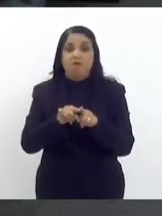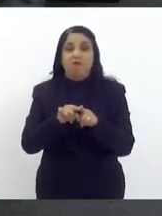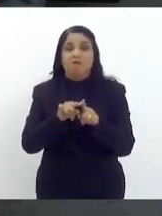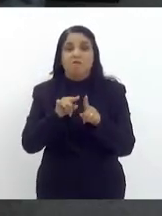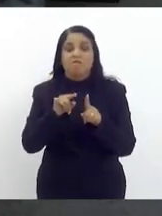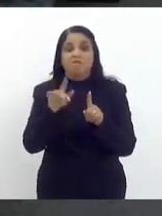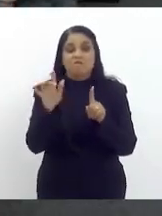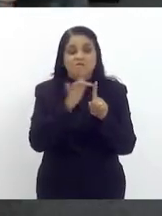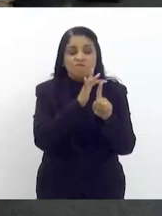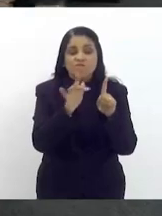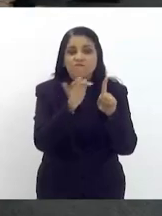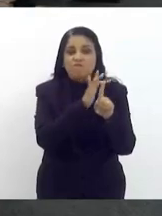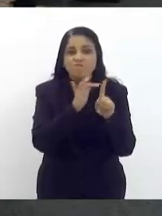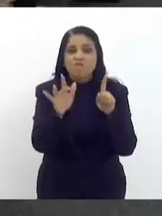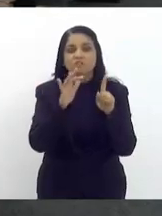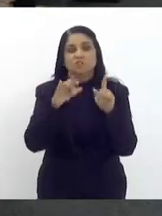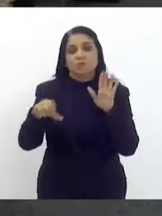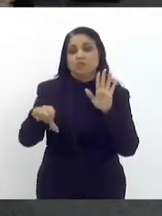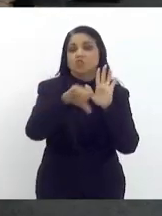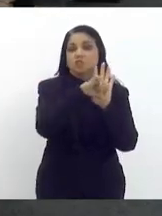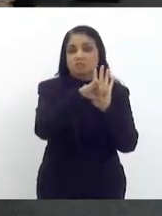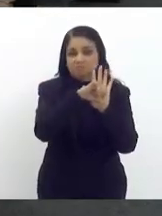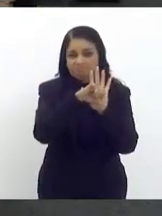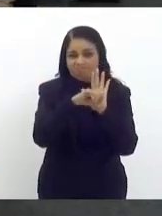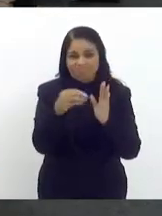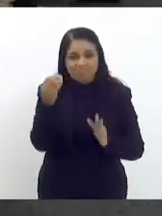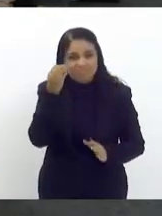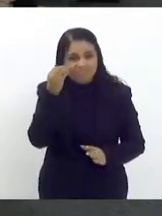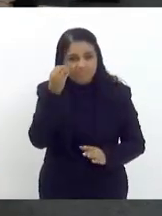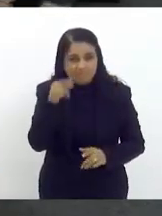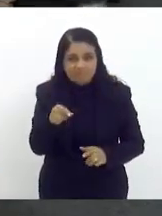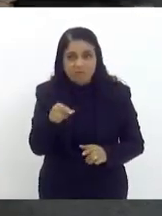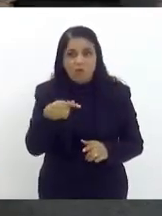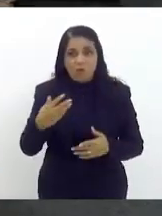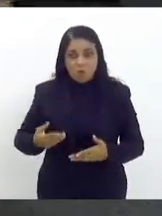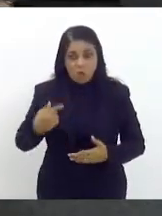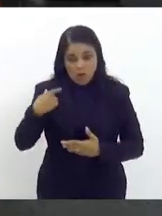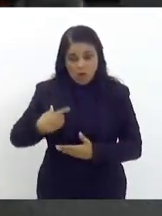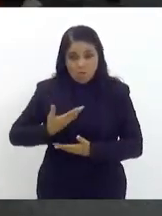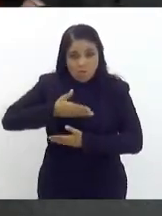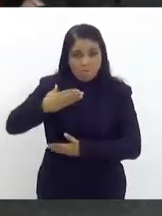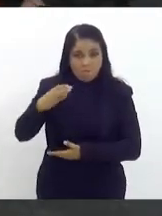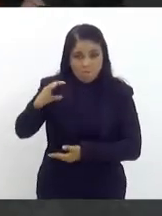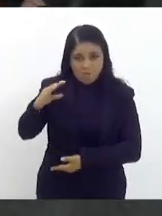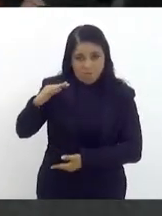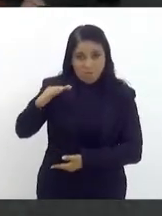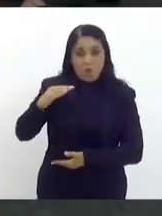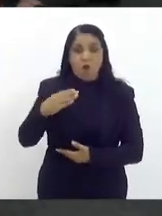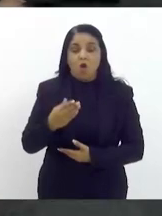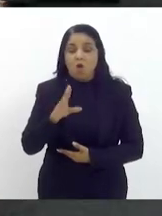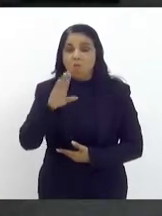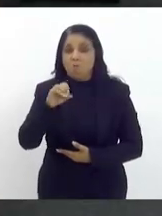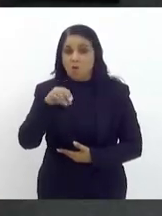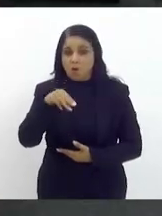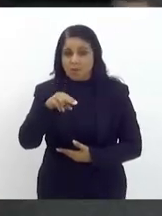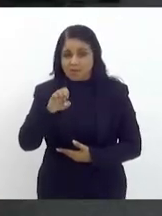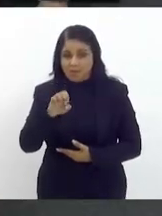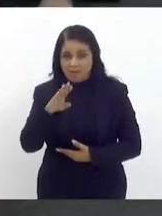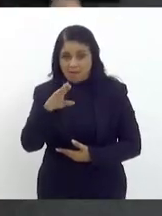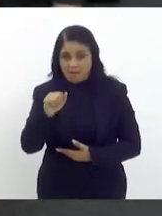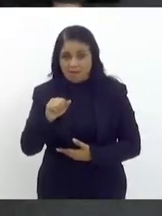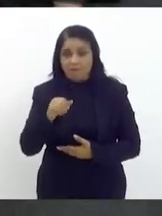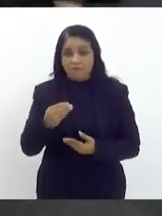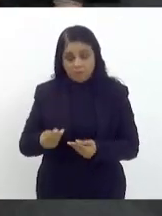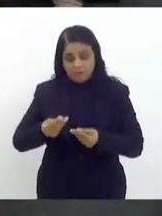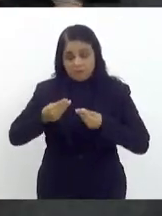muita tentativa de criminalização só para você ter uma ideia eu com essa bonequinha aqui que foi entregue pelo programa de proteção a